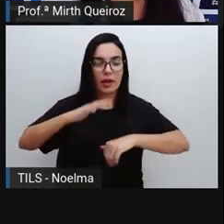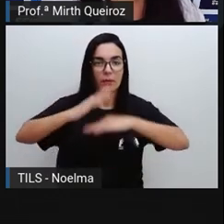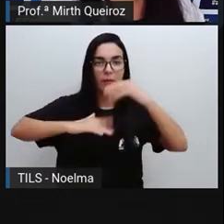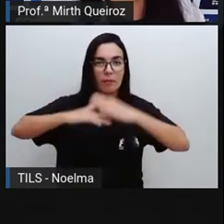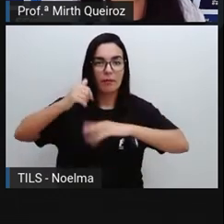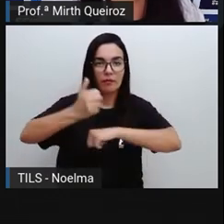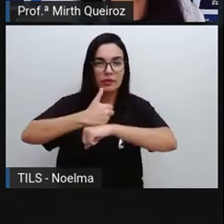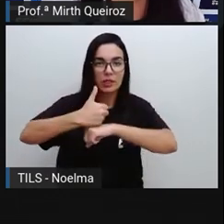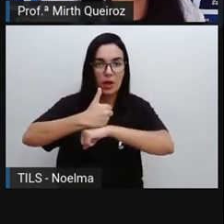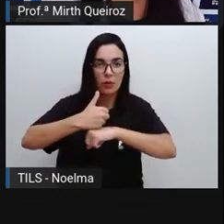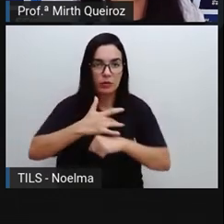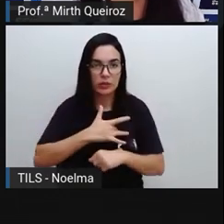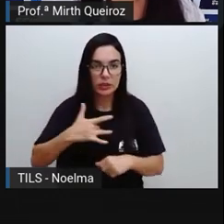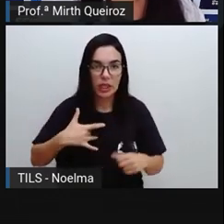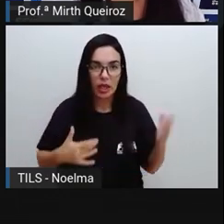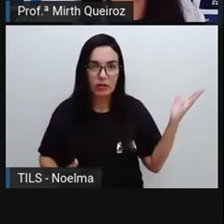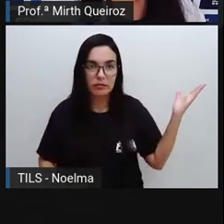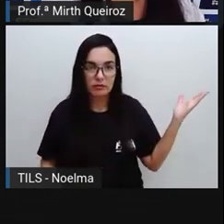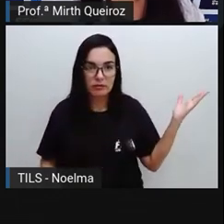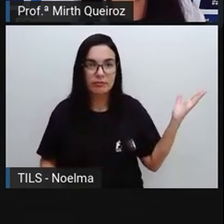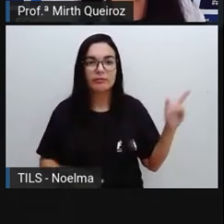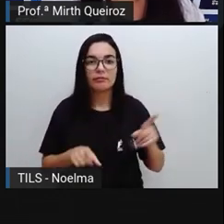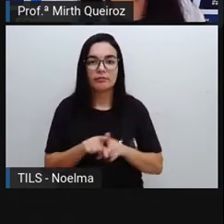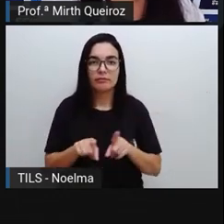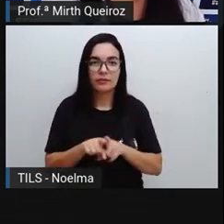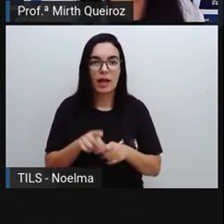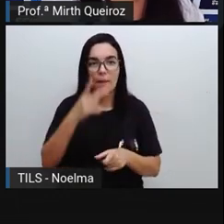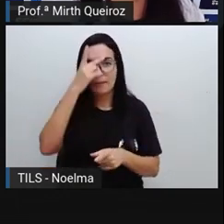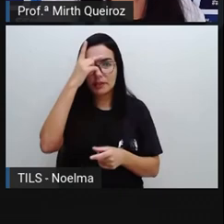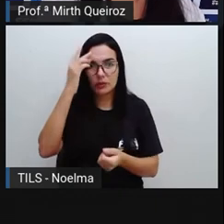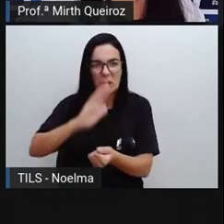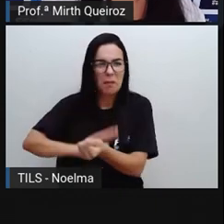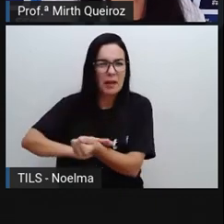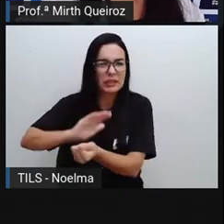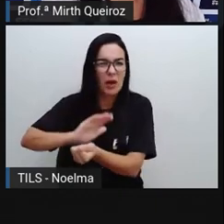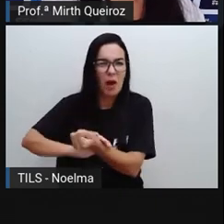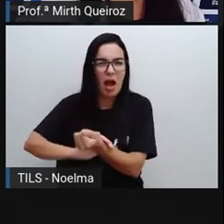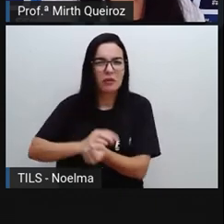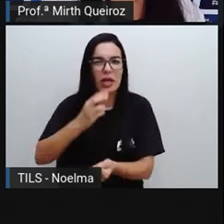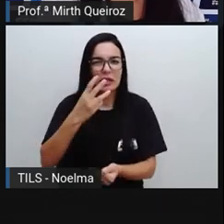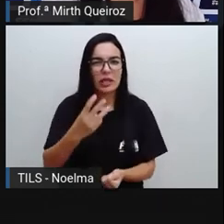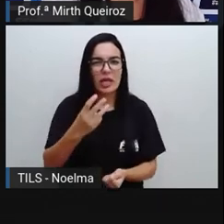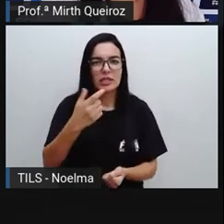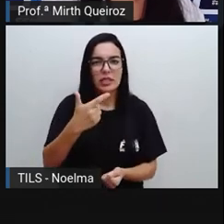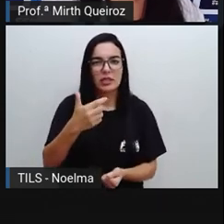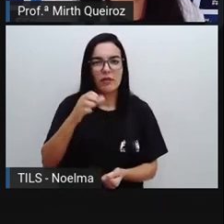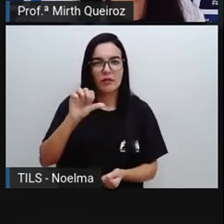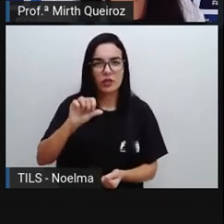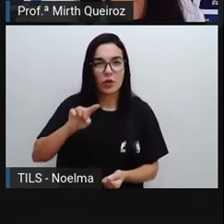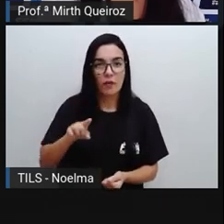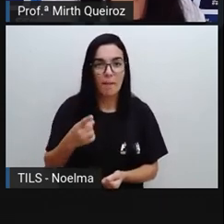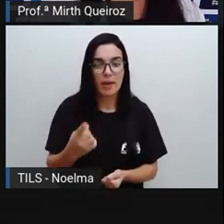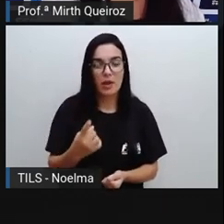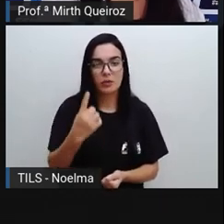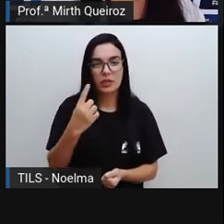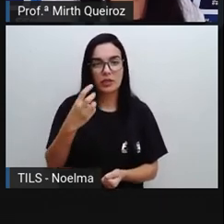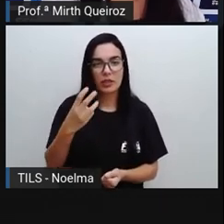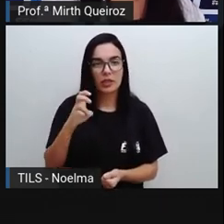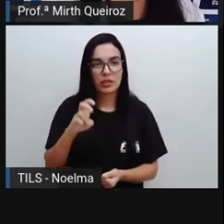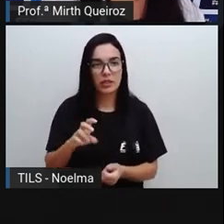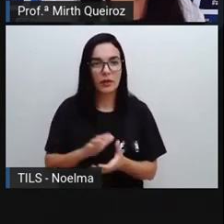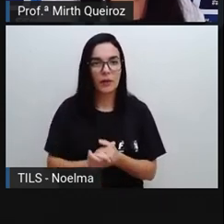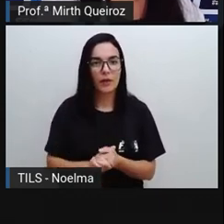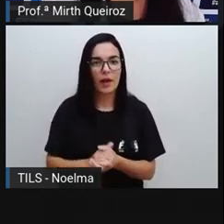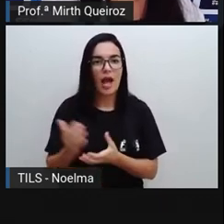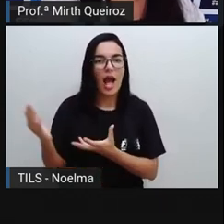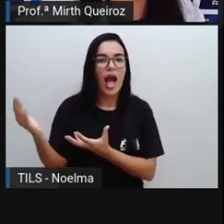511.026. Portadores de hipertensão, 329.135. Adolescentes de